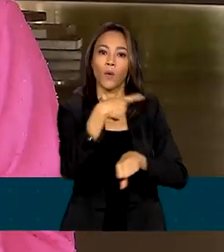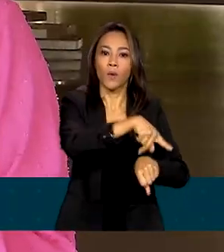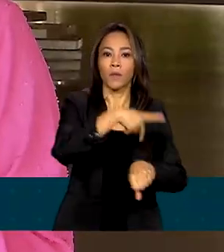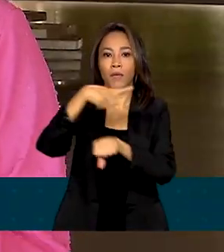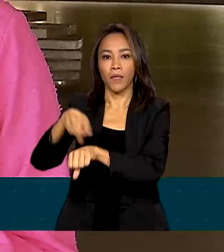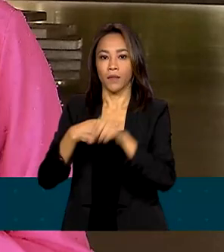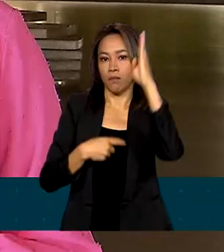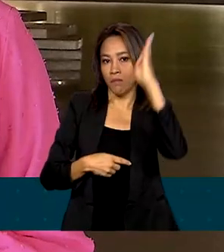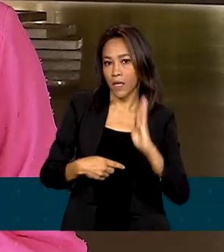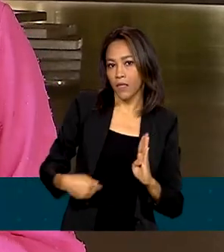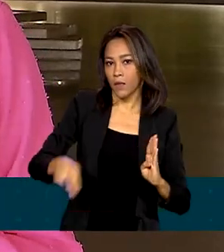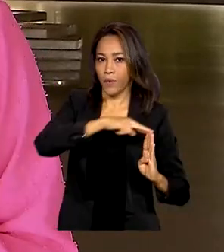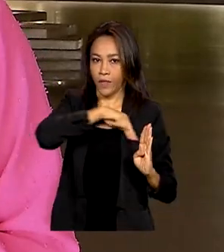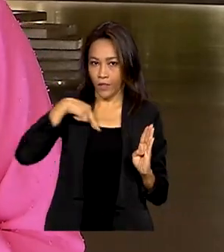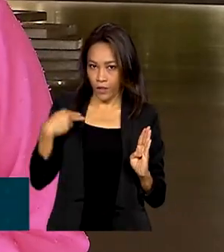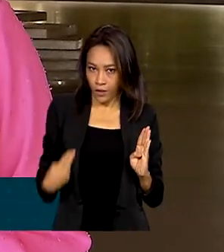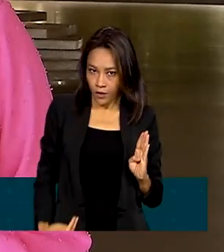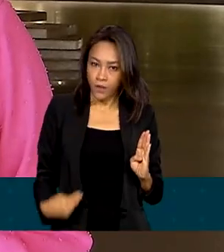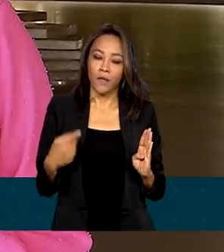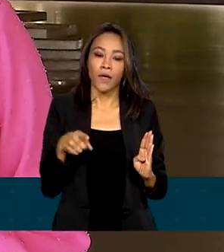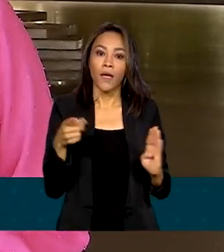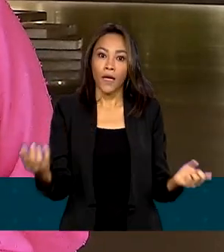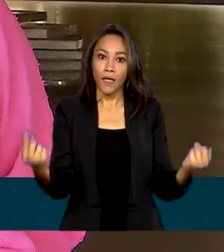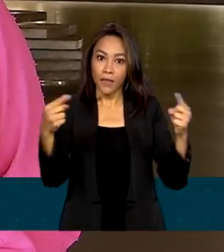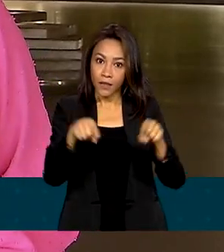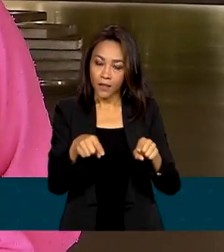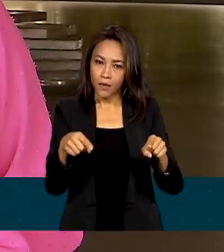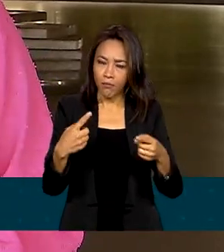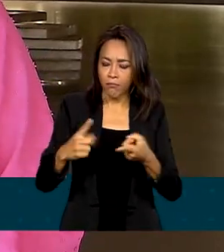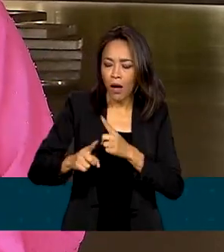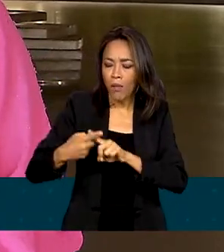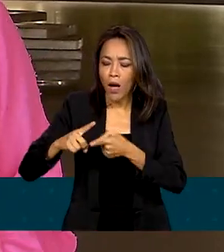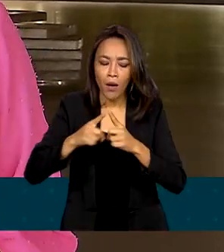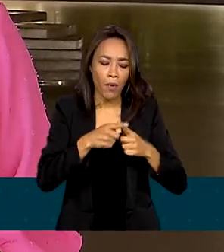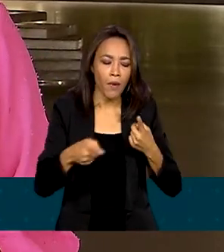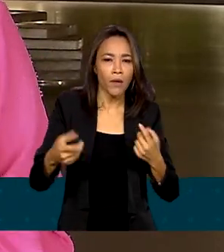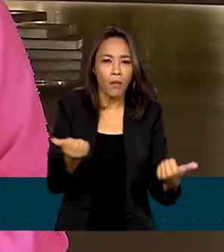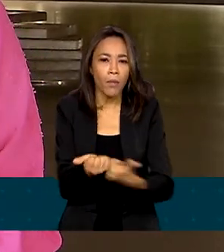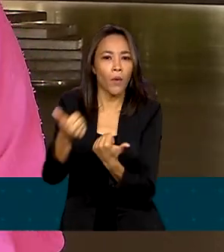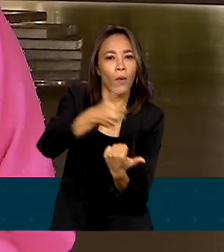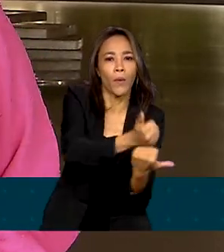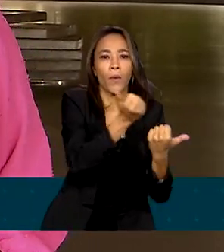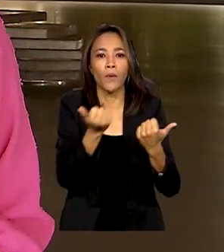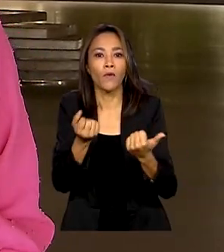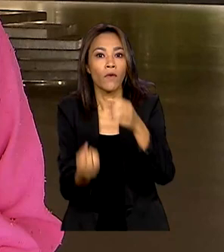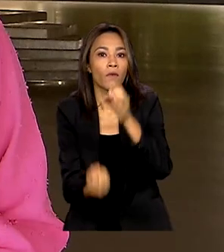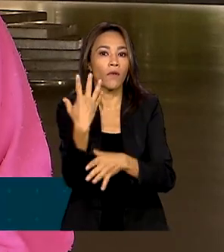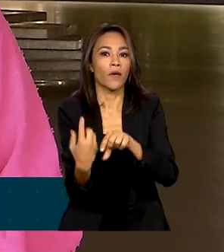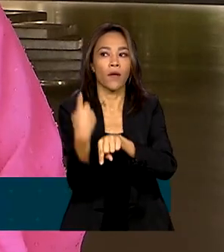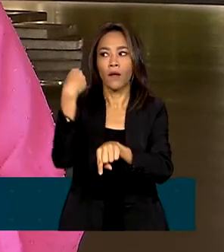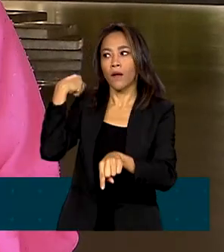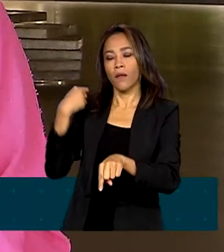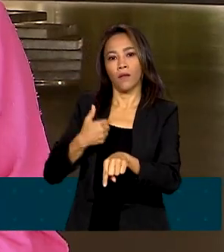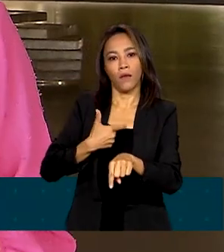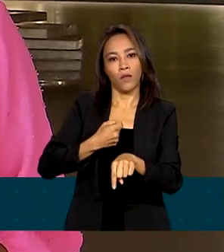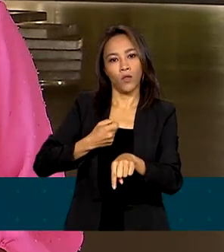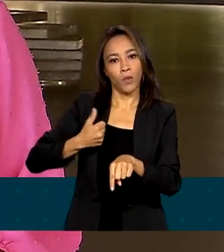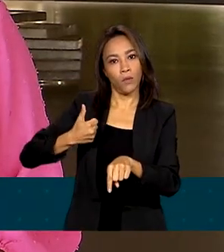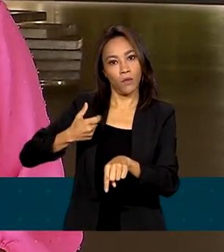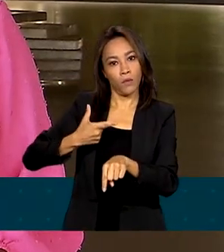A Comissão Sino-Brasileira de Alto Nível de Consertação e Cooperação foi criada em 2004 para